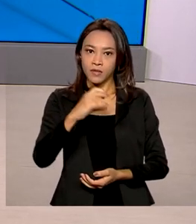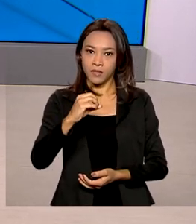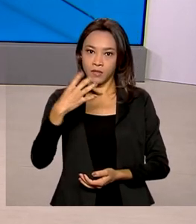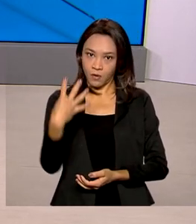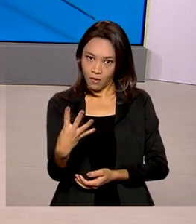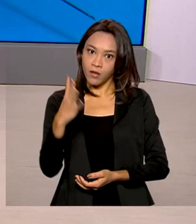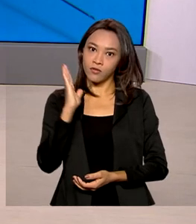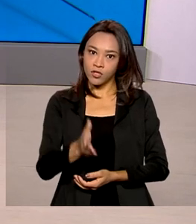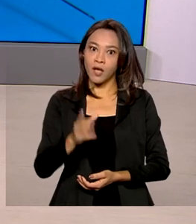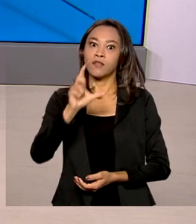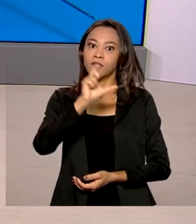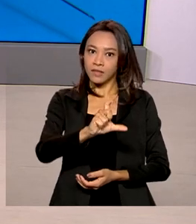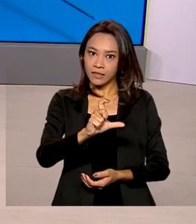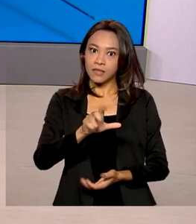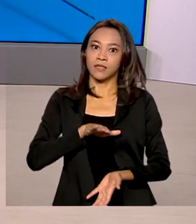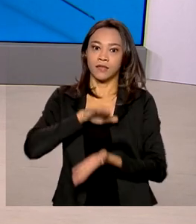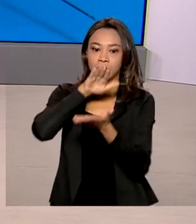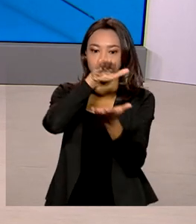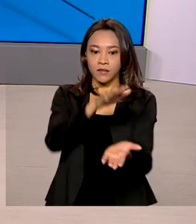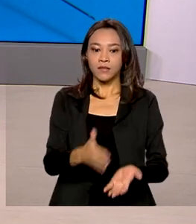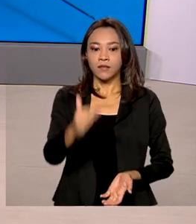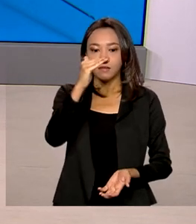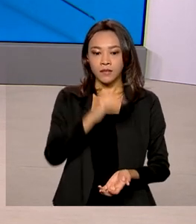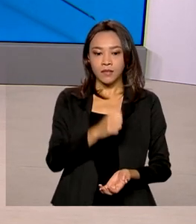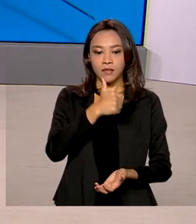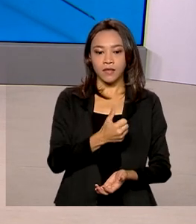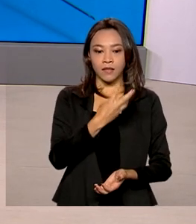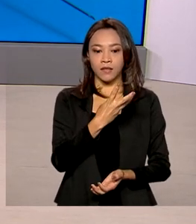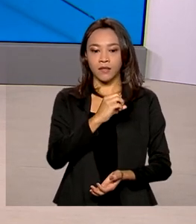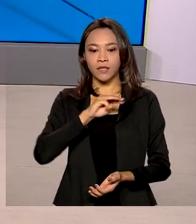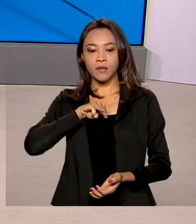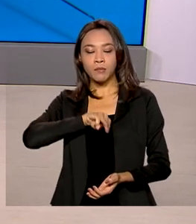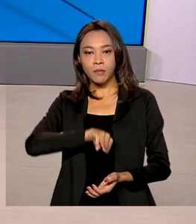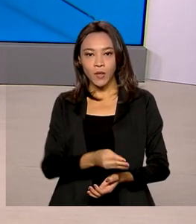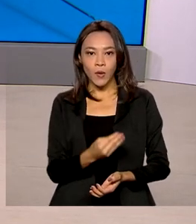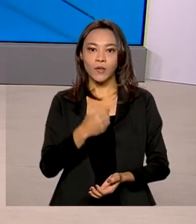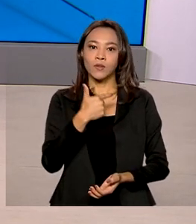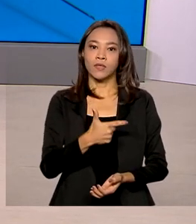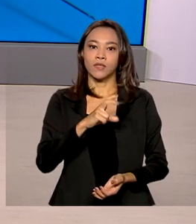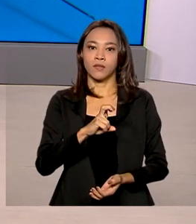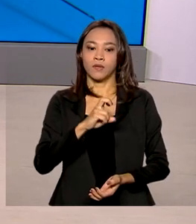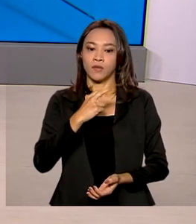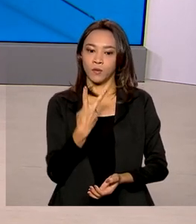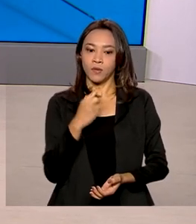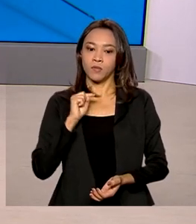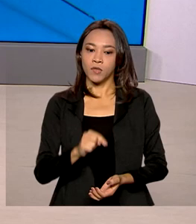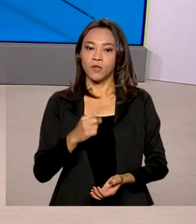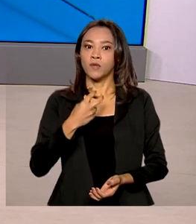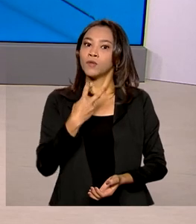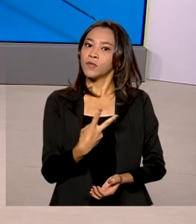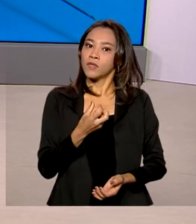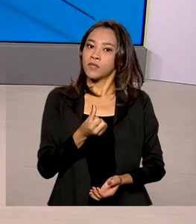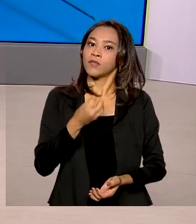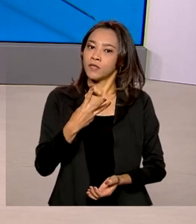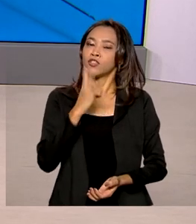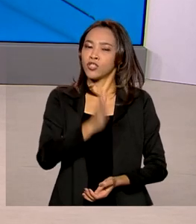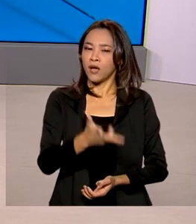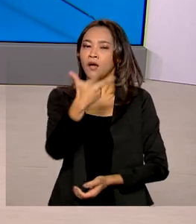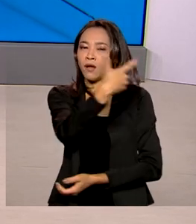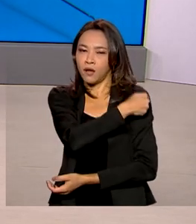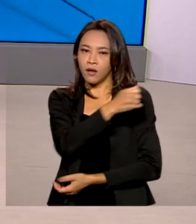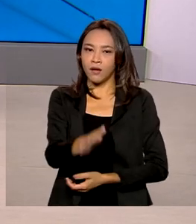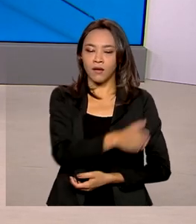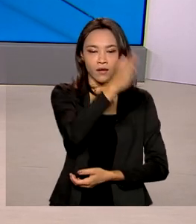doses de vacinas, 130 milhões 252 mil 263 doses foram aplicadas.